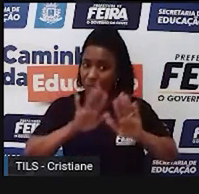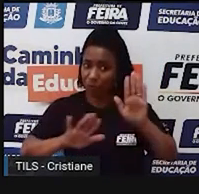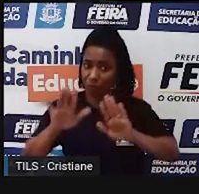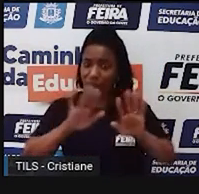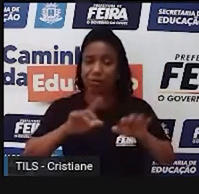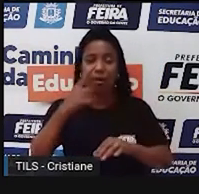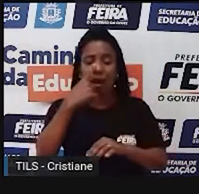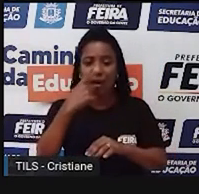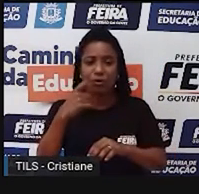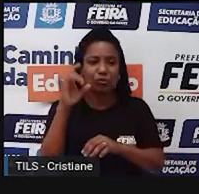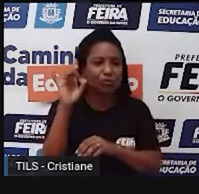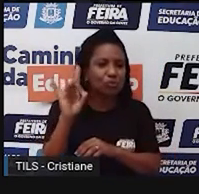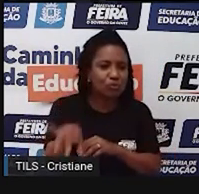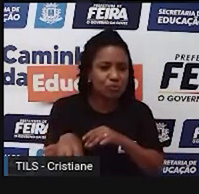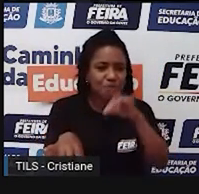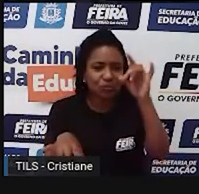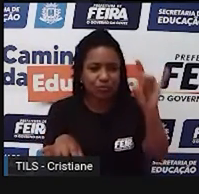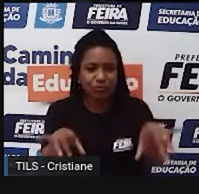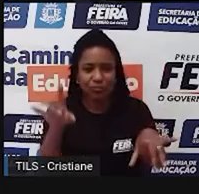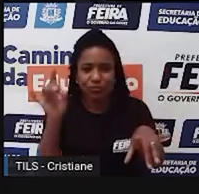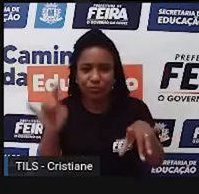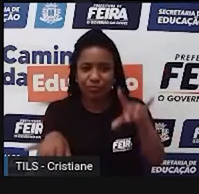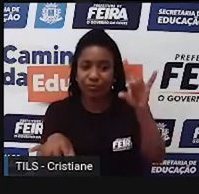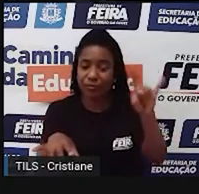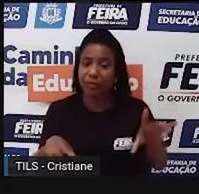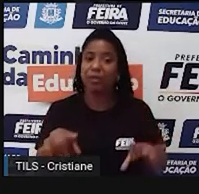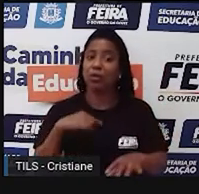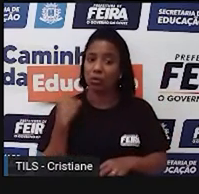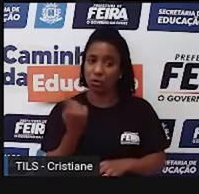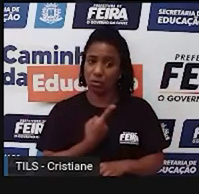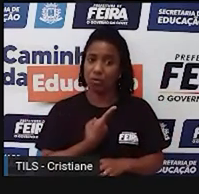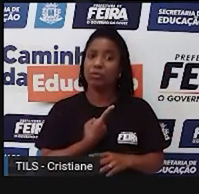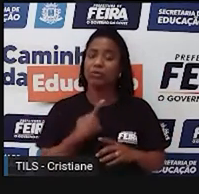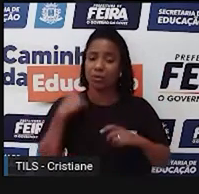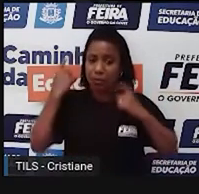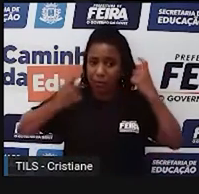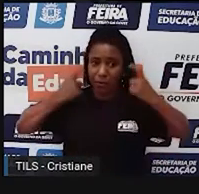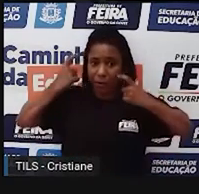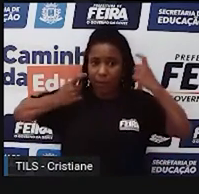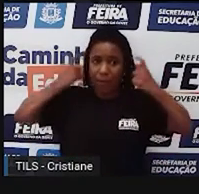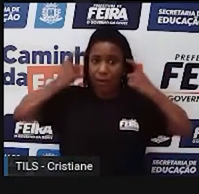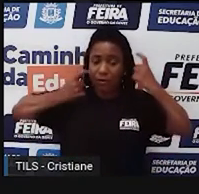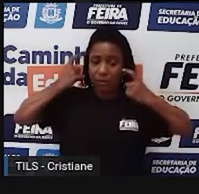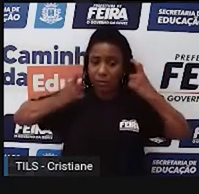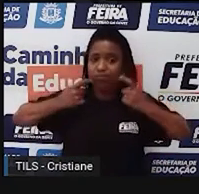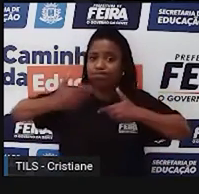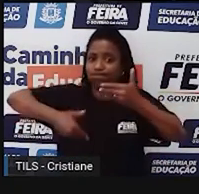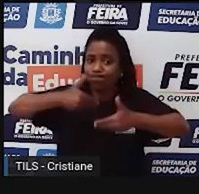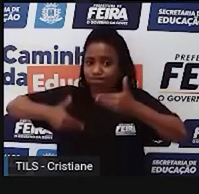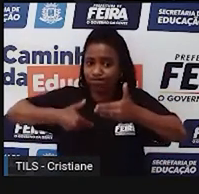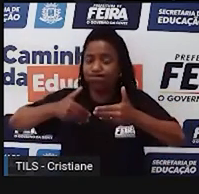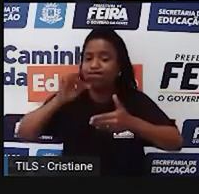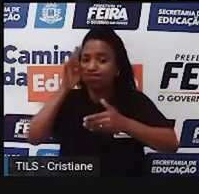preocupação com a gente e as sociedades, bora dizer assim, futuras que vão vir.